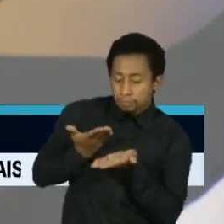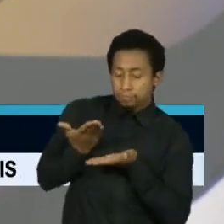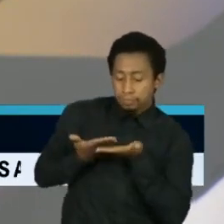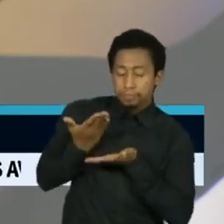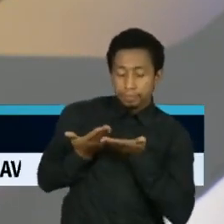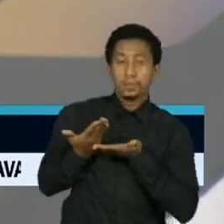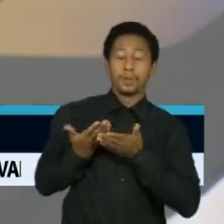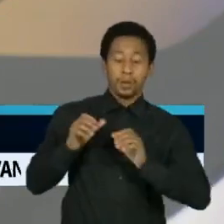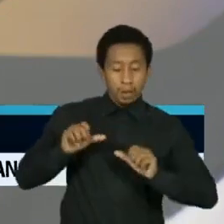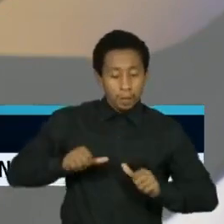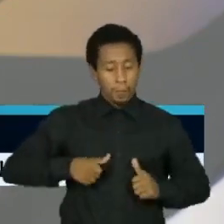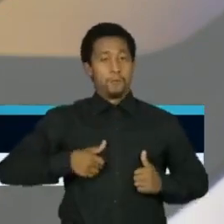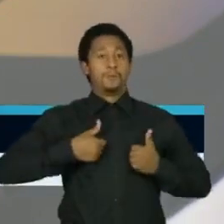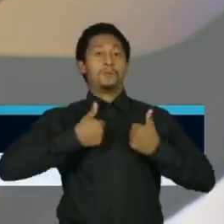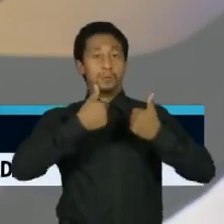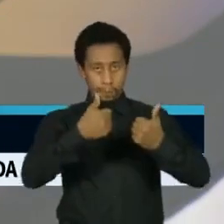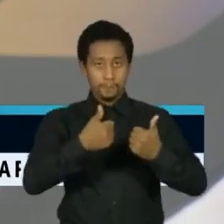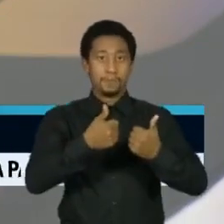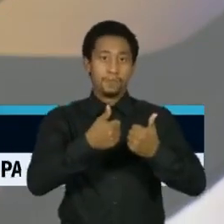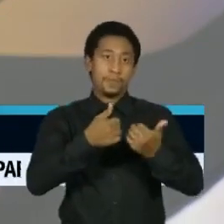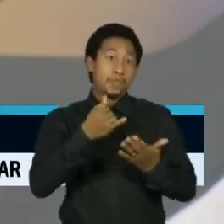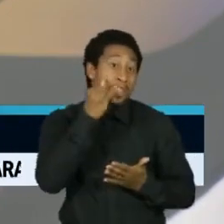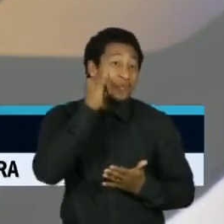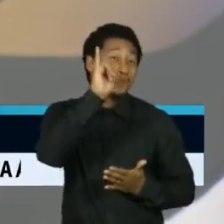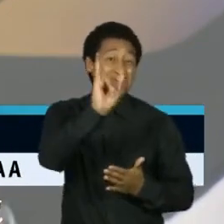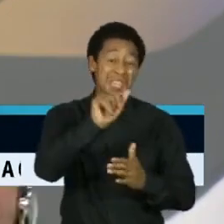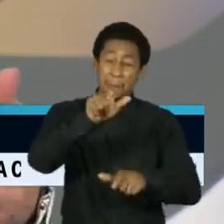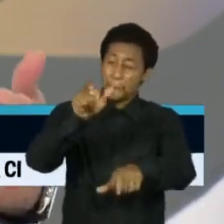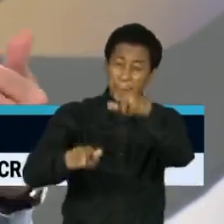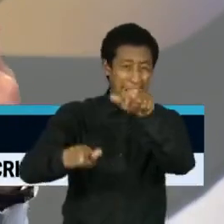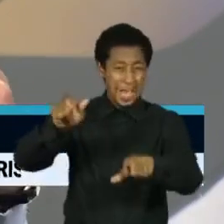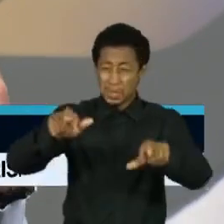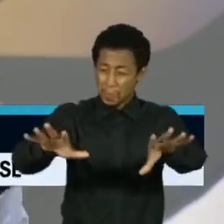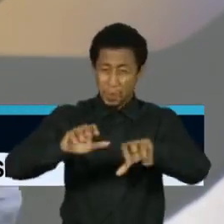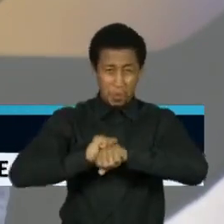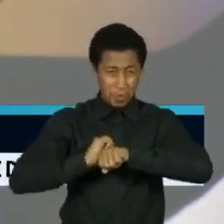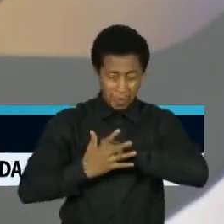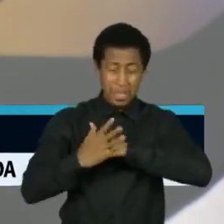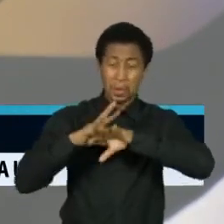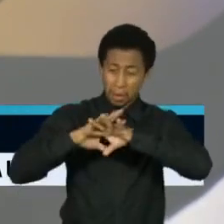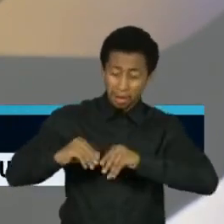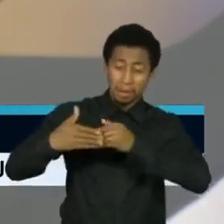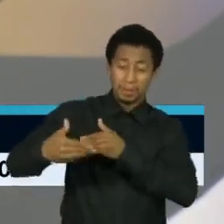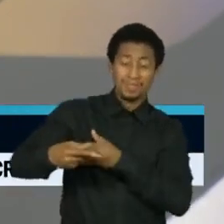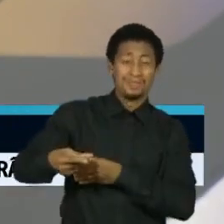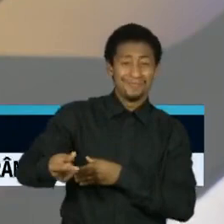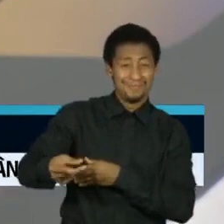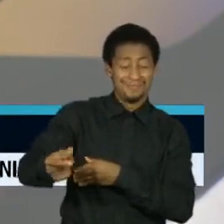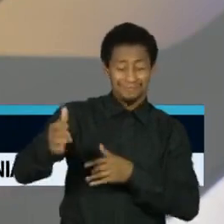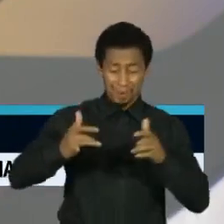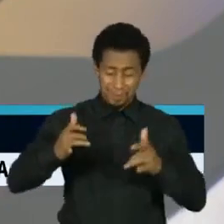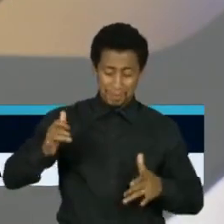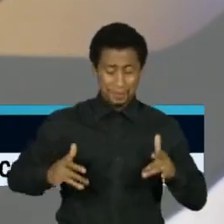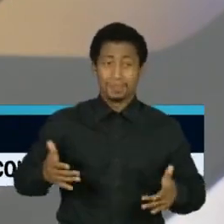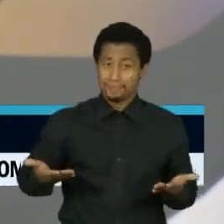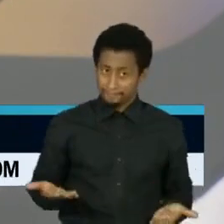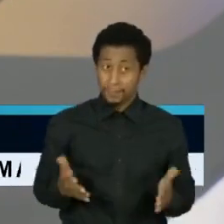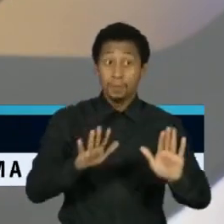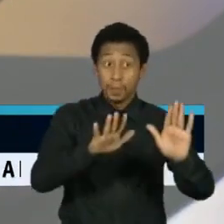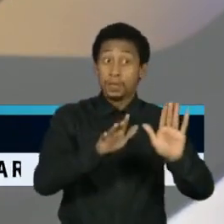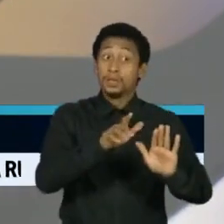talvez evitemos aumentar esse exército de gente que tem Covid longa. Para isso, o Brasil precisa comprar